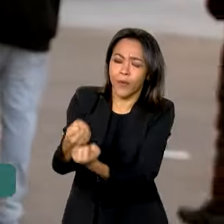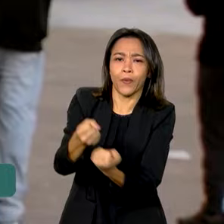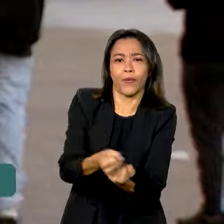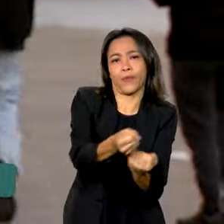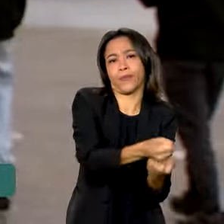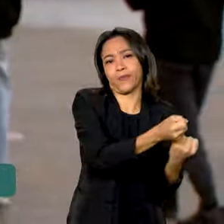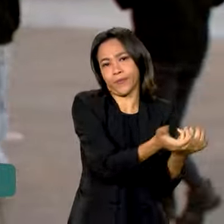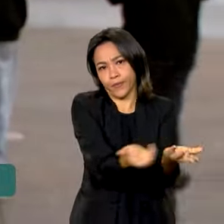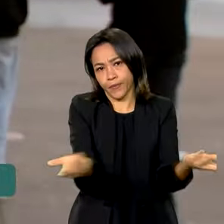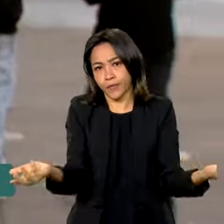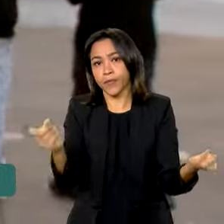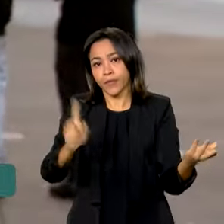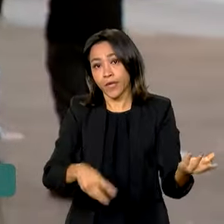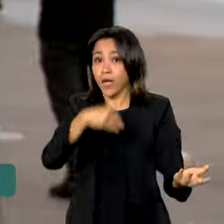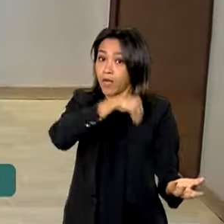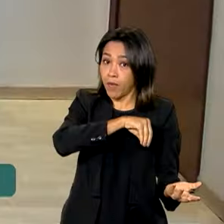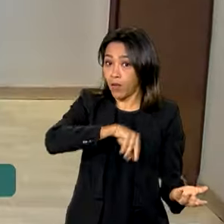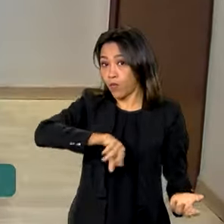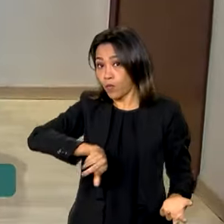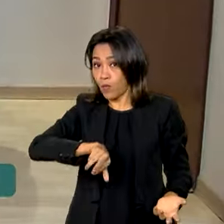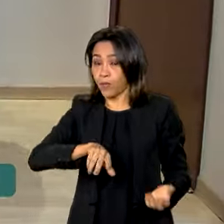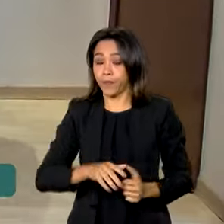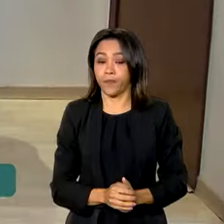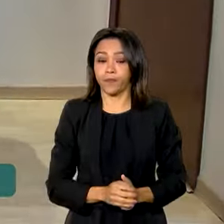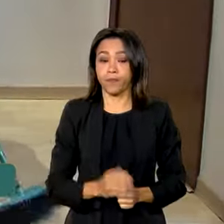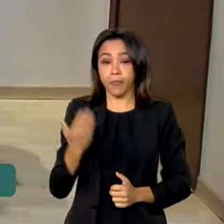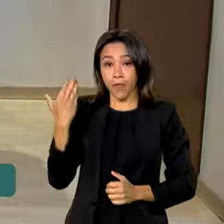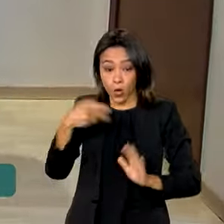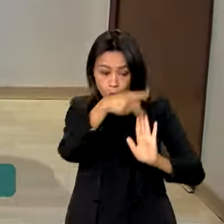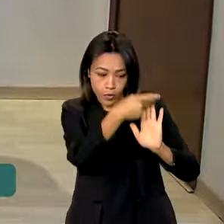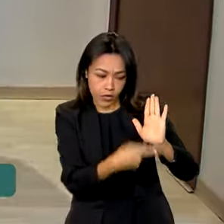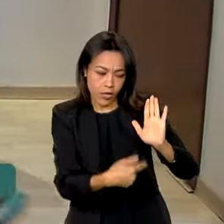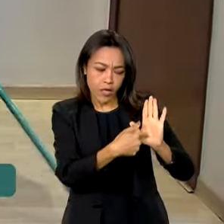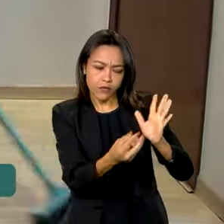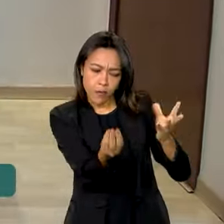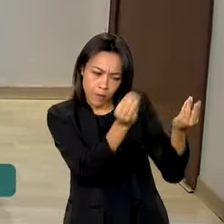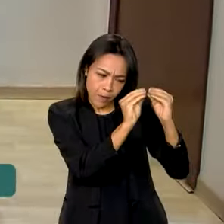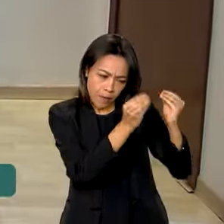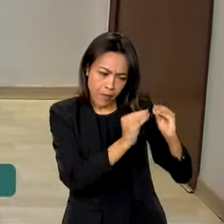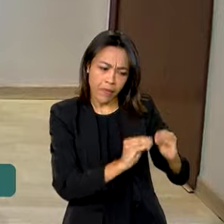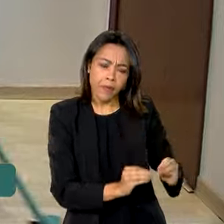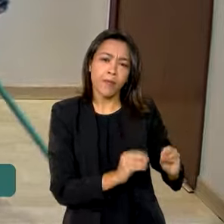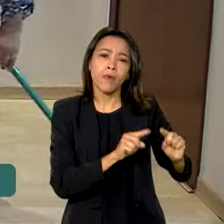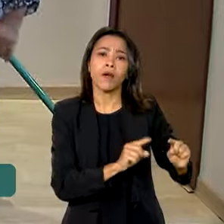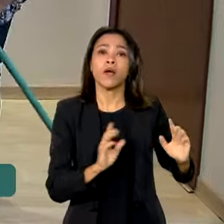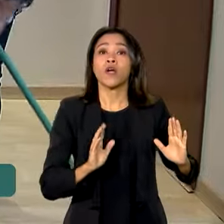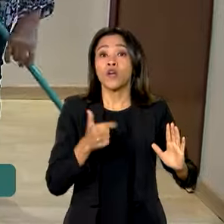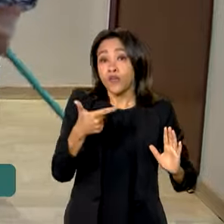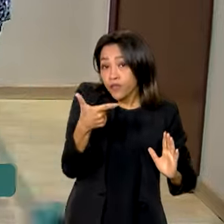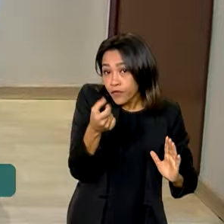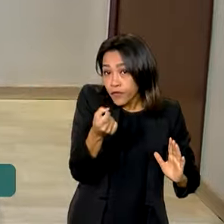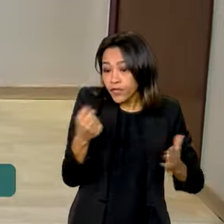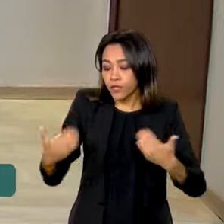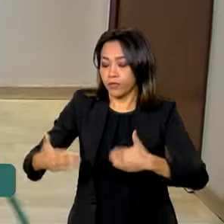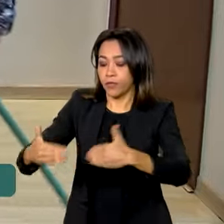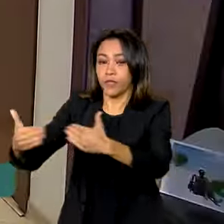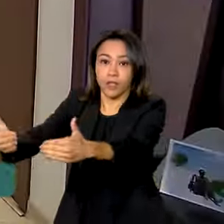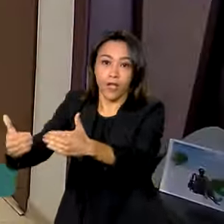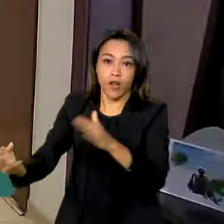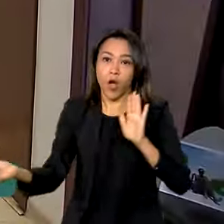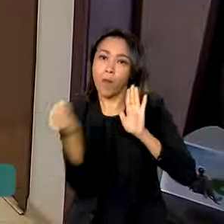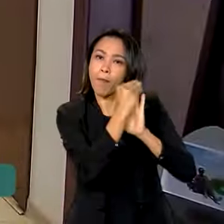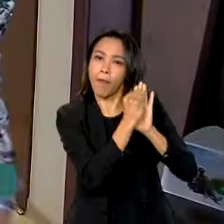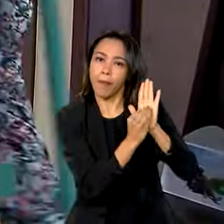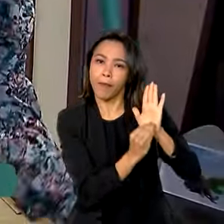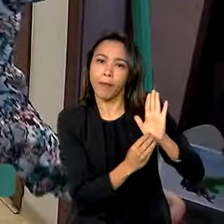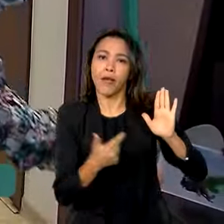de cuidado, remunerados ou não. O projeto foi construído em conjunto por 20 ministérios e revelou que